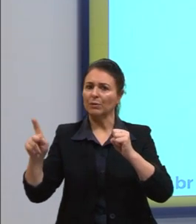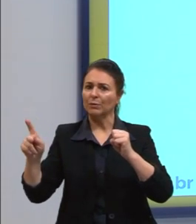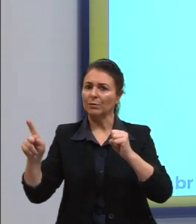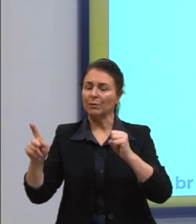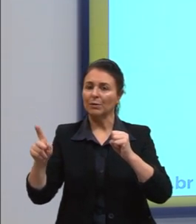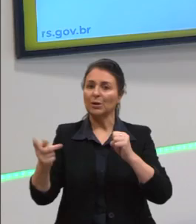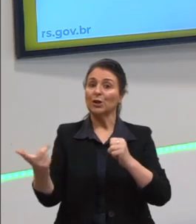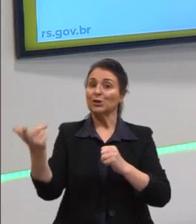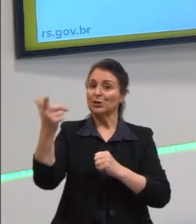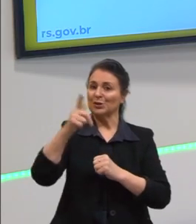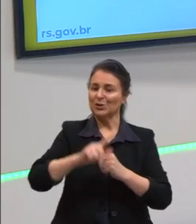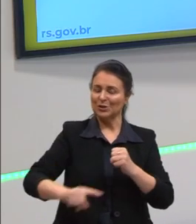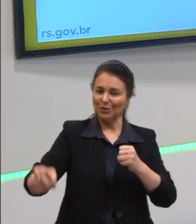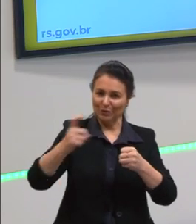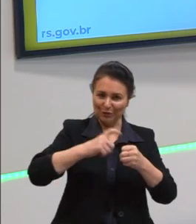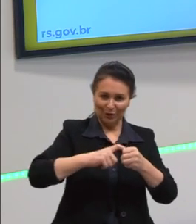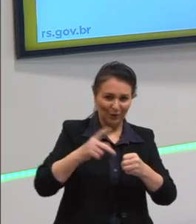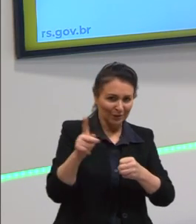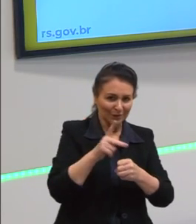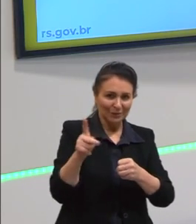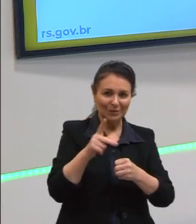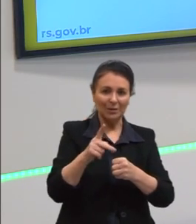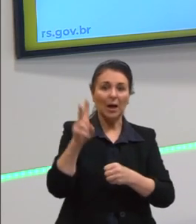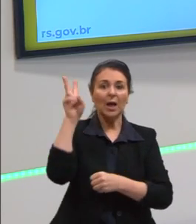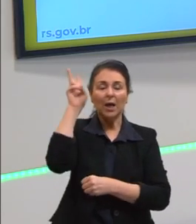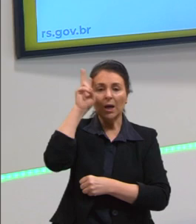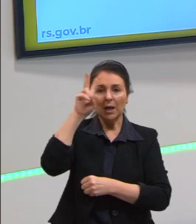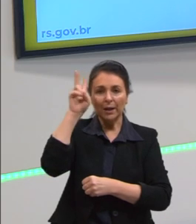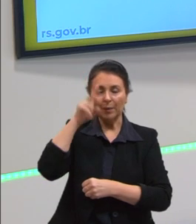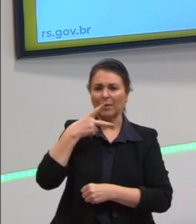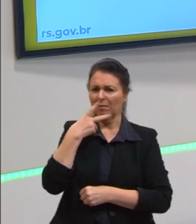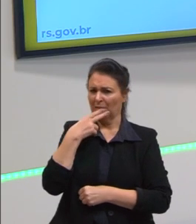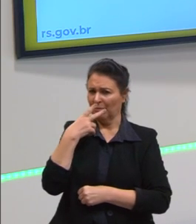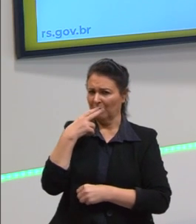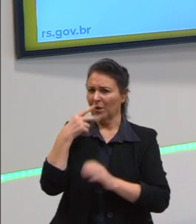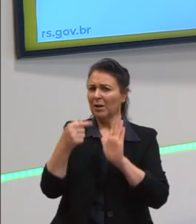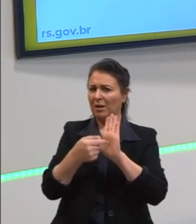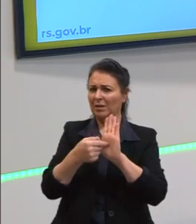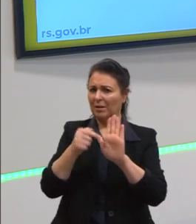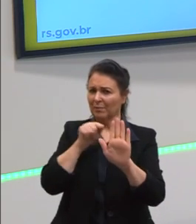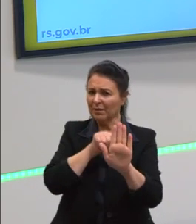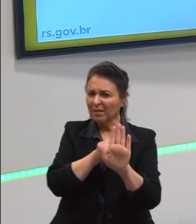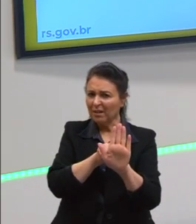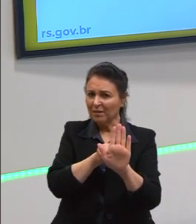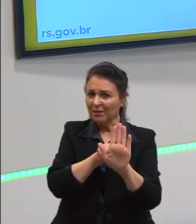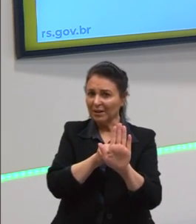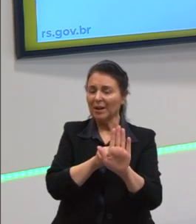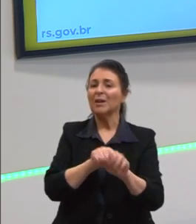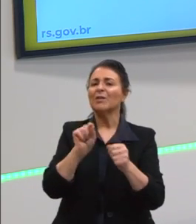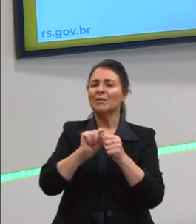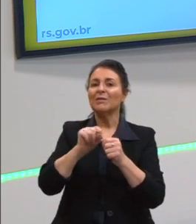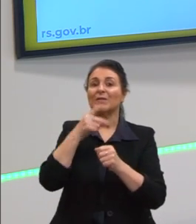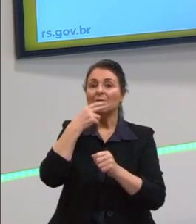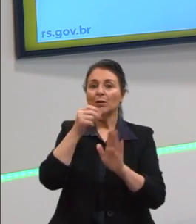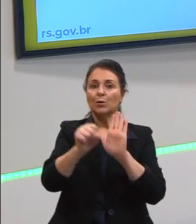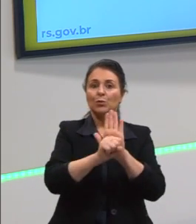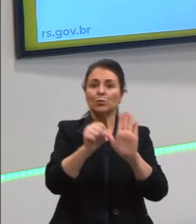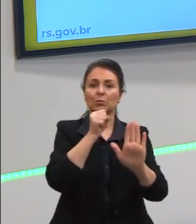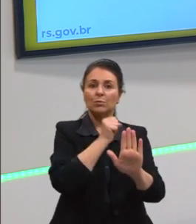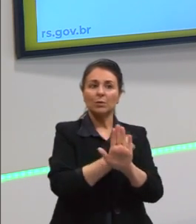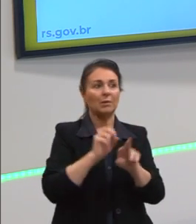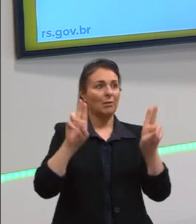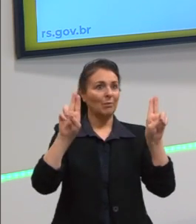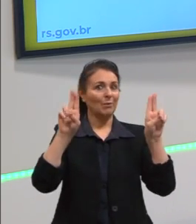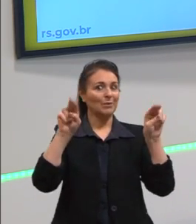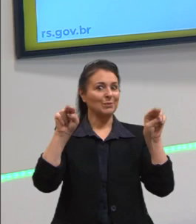mim. Lembra que eu disse para vocês antes sobre a questão de fofoca? Vamos fazer uma fofoca. O sujeito é o assunto da